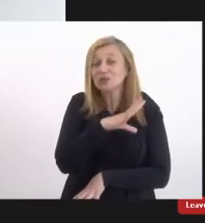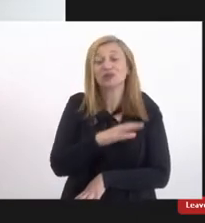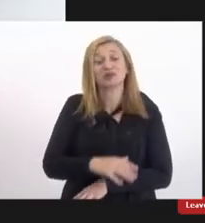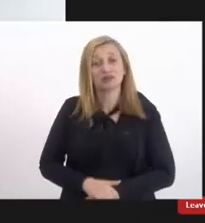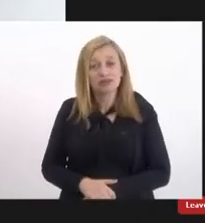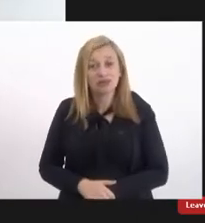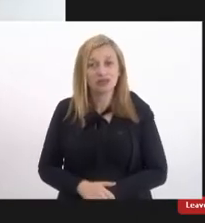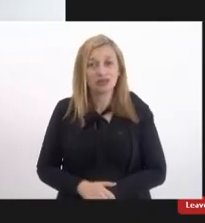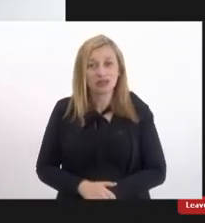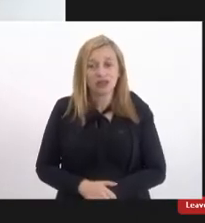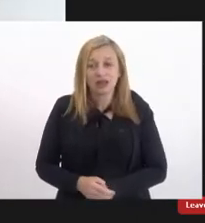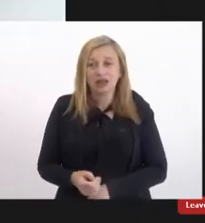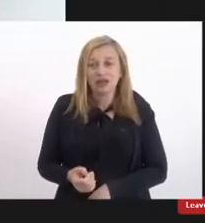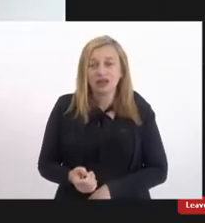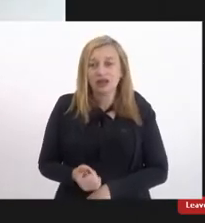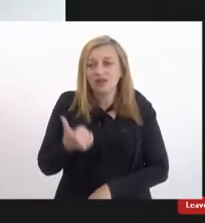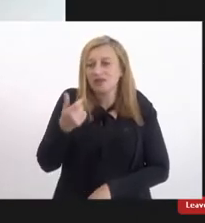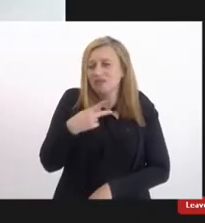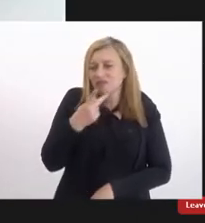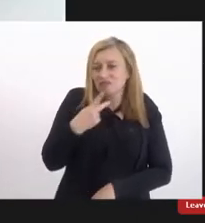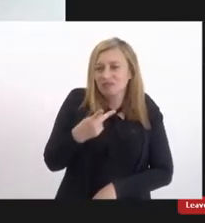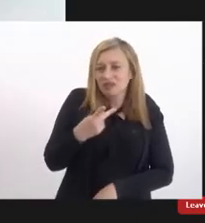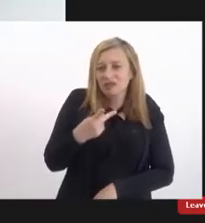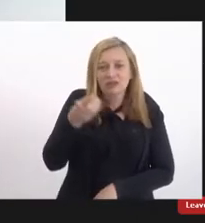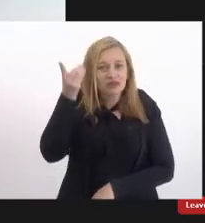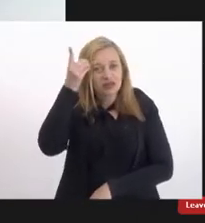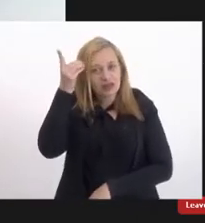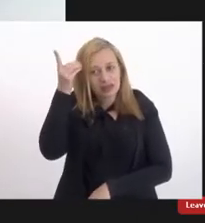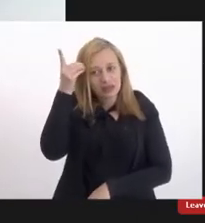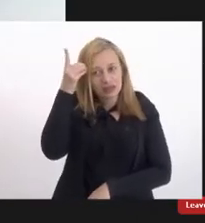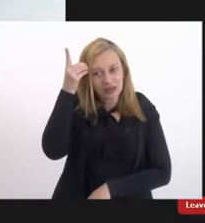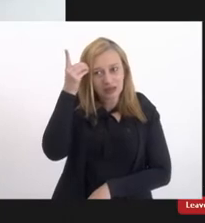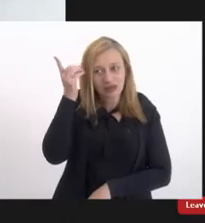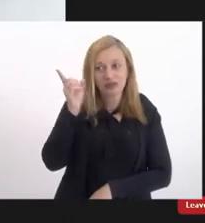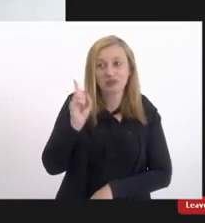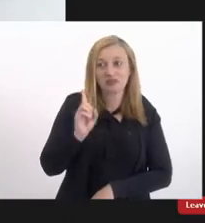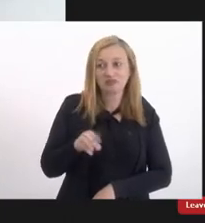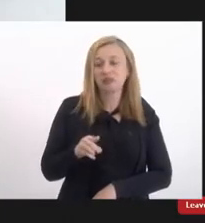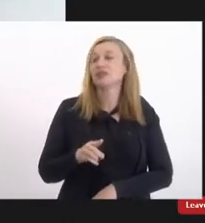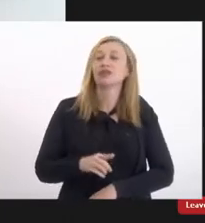é quase como você dizer que uma deficiência intelectual é um